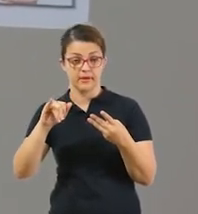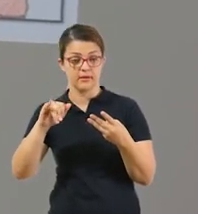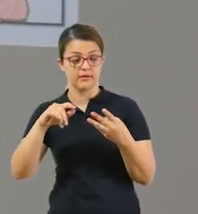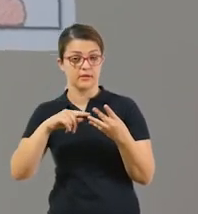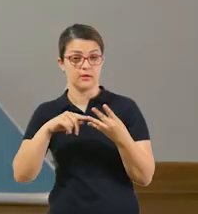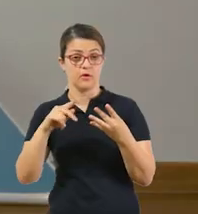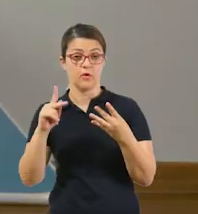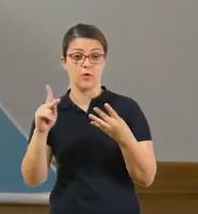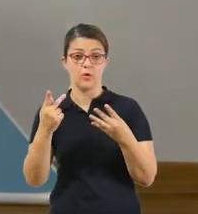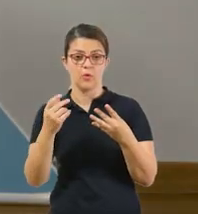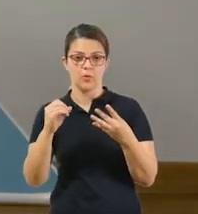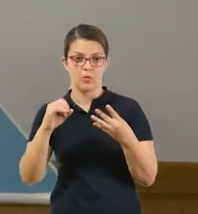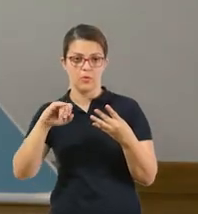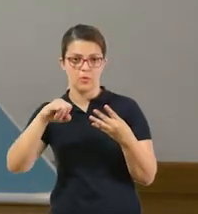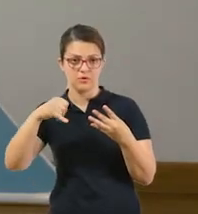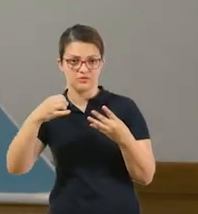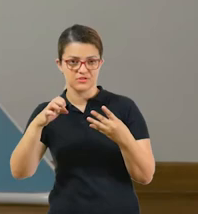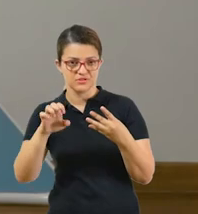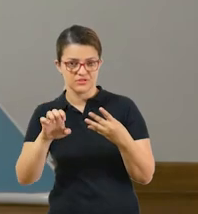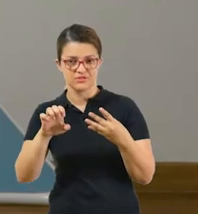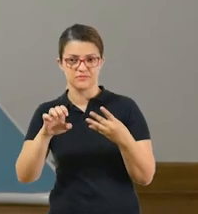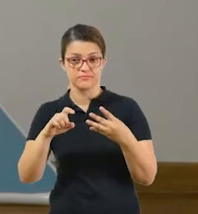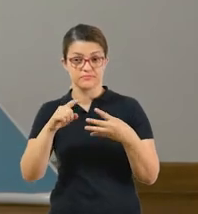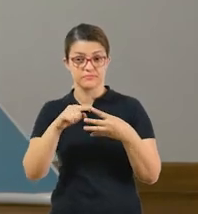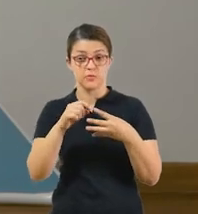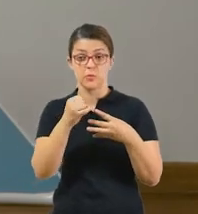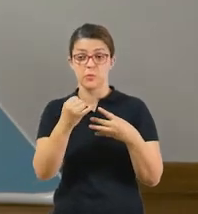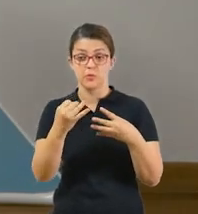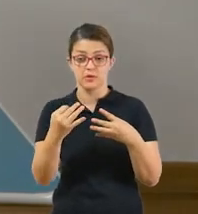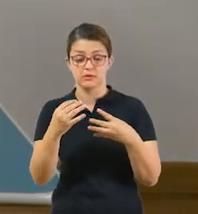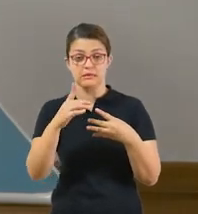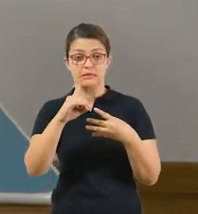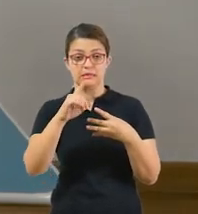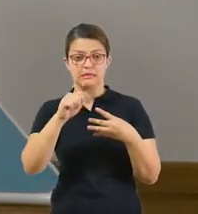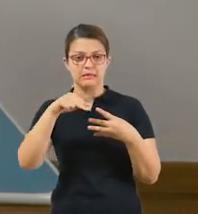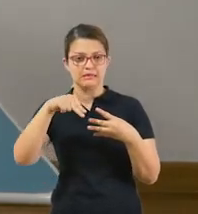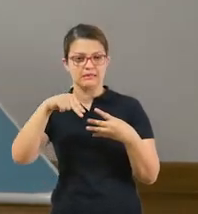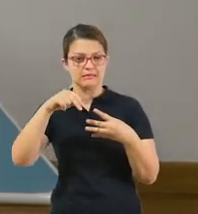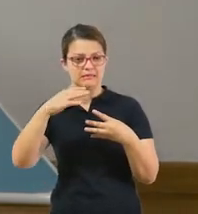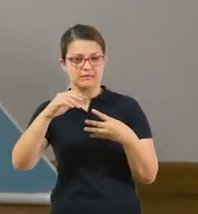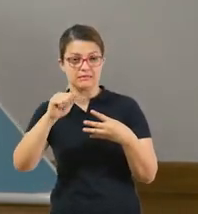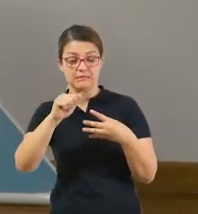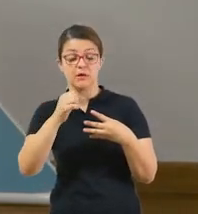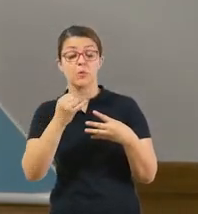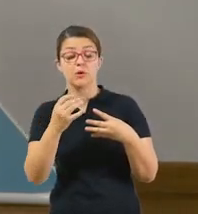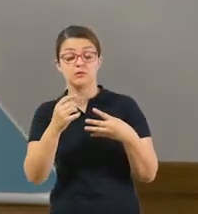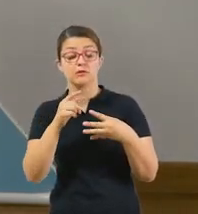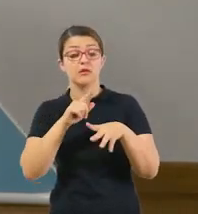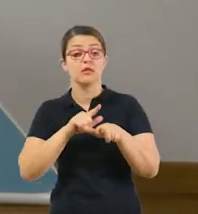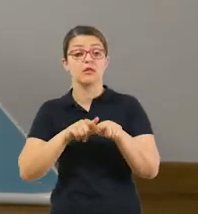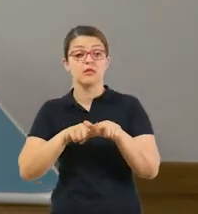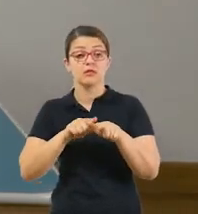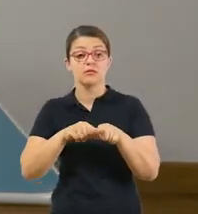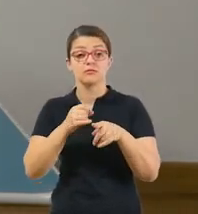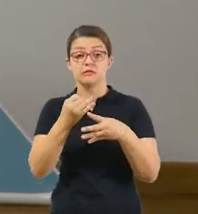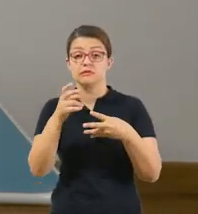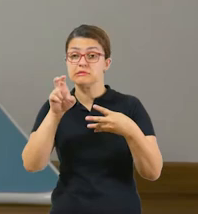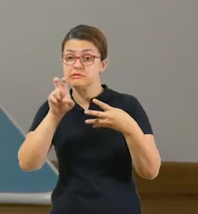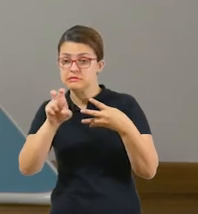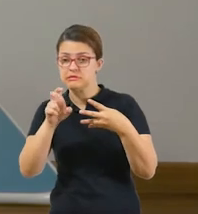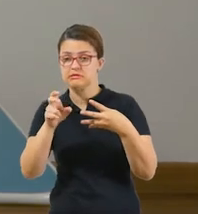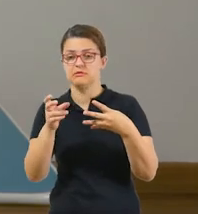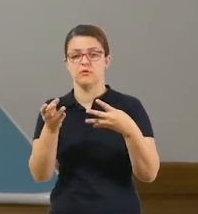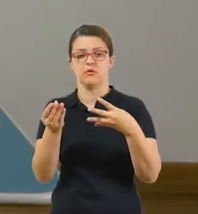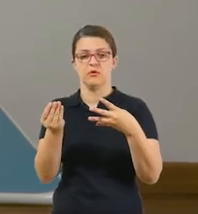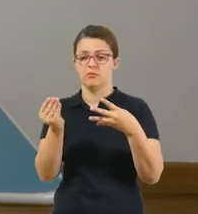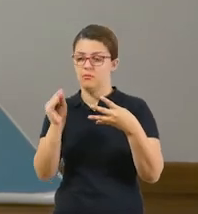hoje. Eu já contei aqui, cinco letras, você vai contar e colocar as letras aqui. Aqui